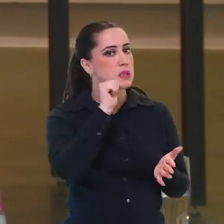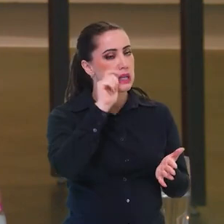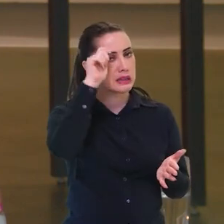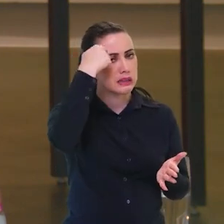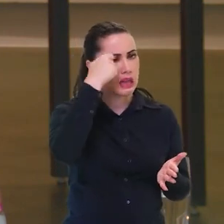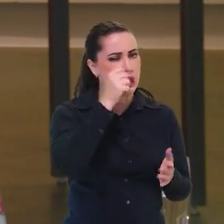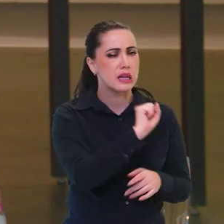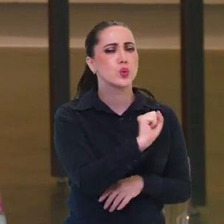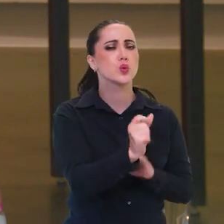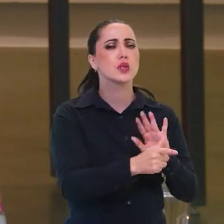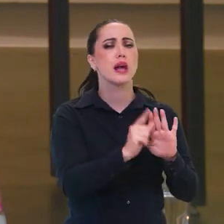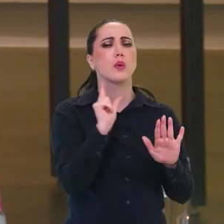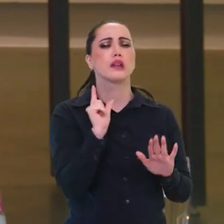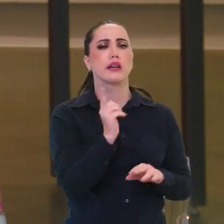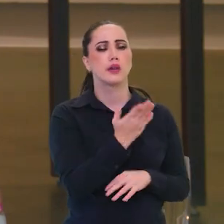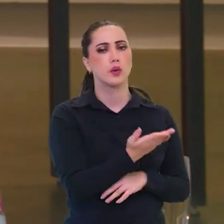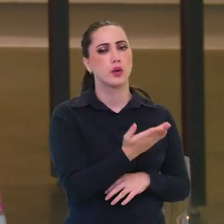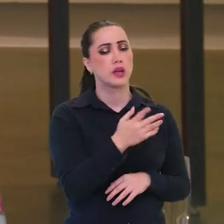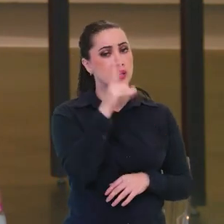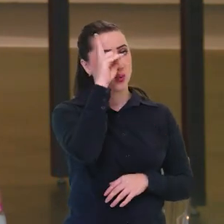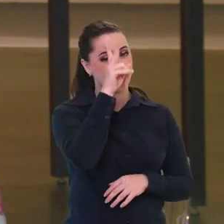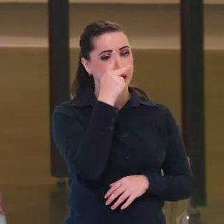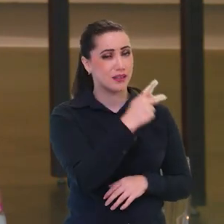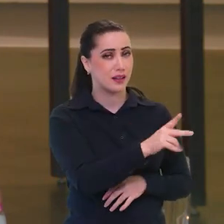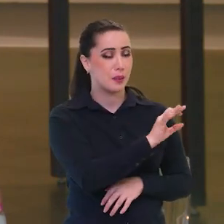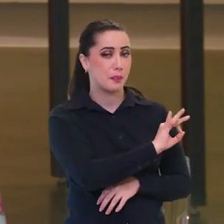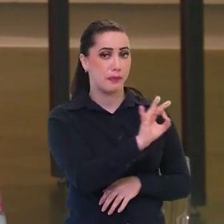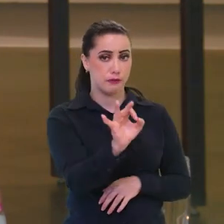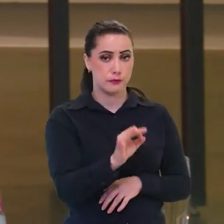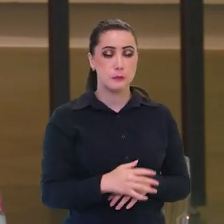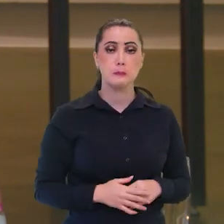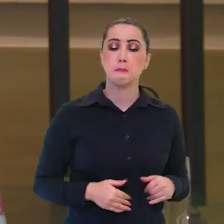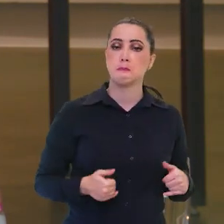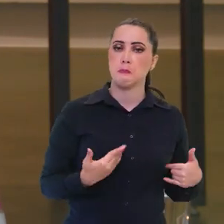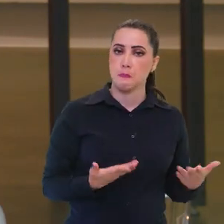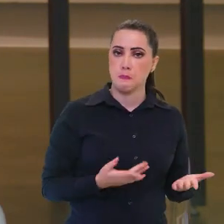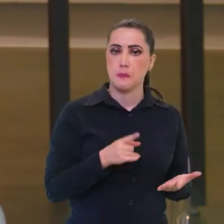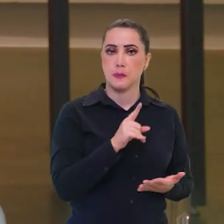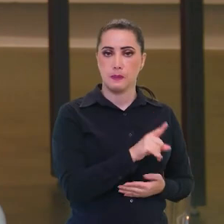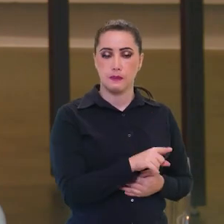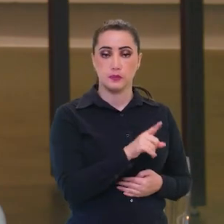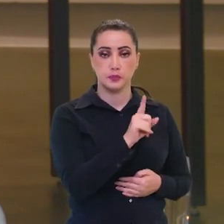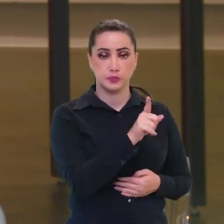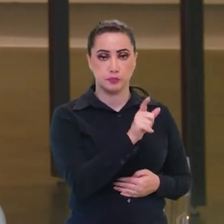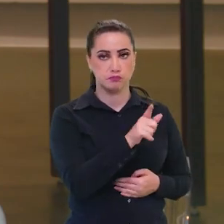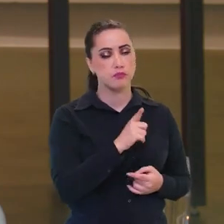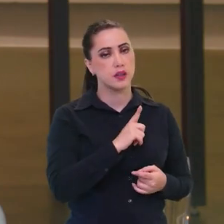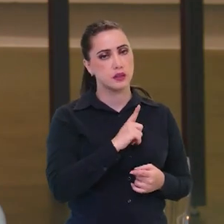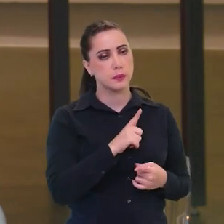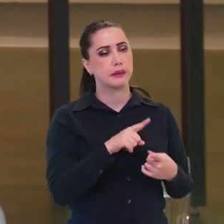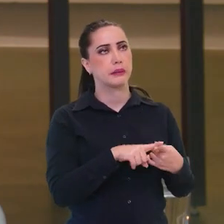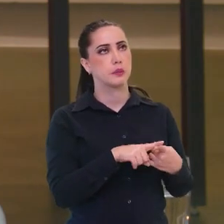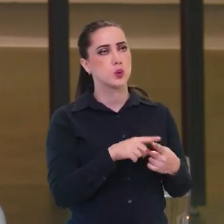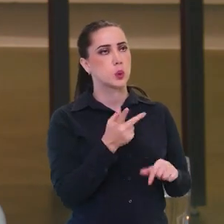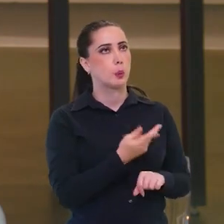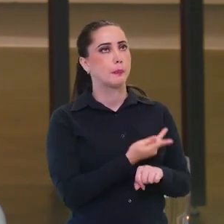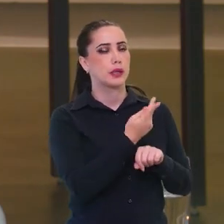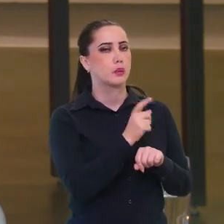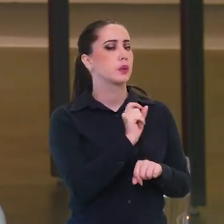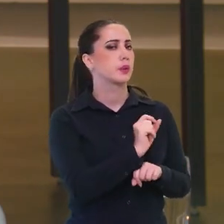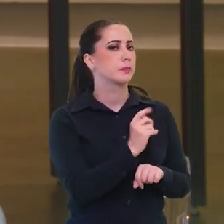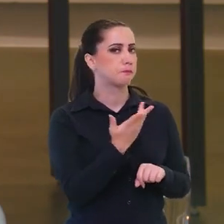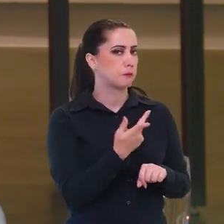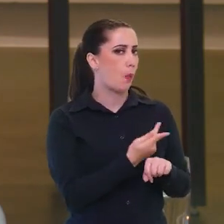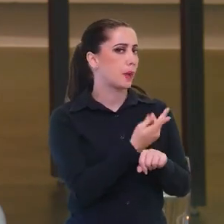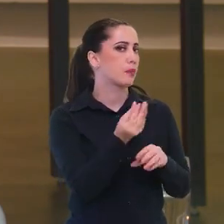século passado, Maria Carolina de Jesus. e temos o prêmio.